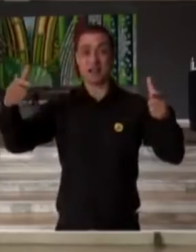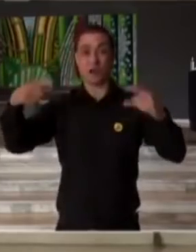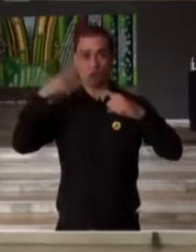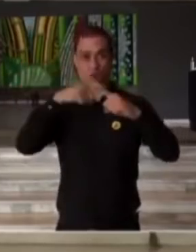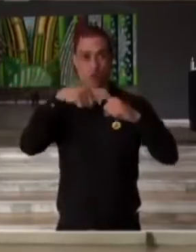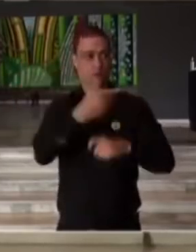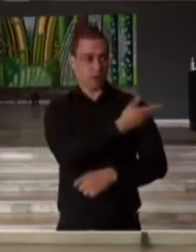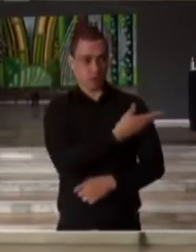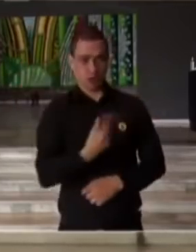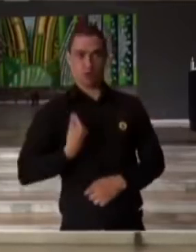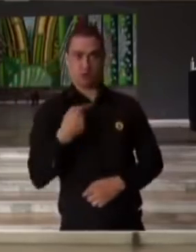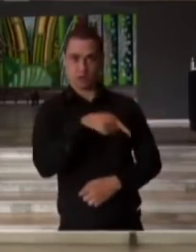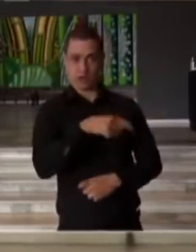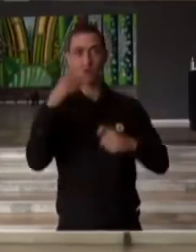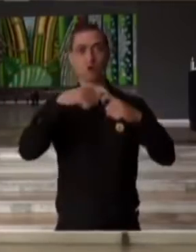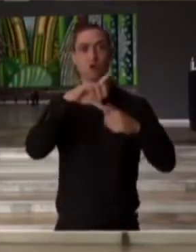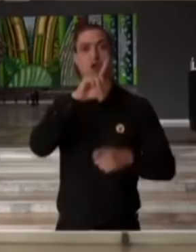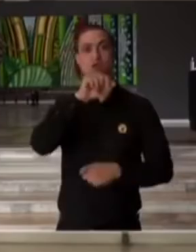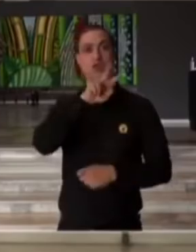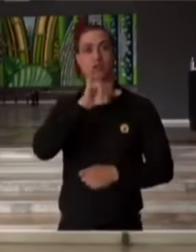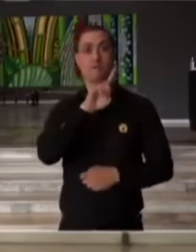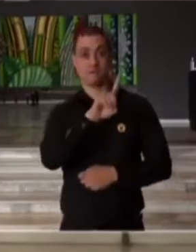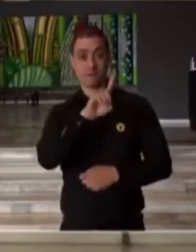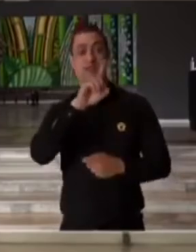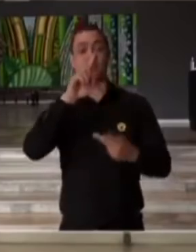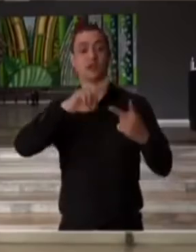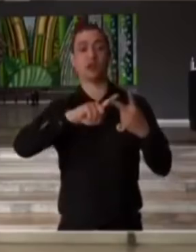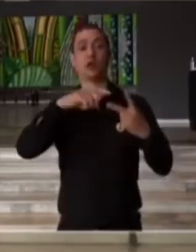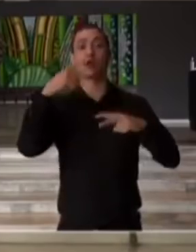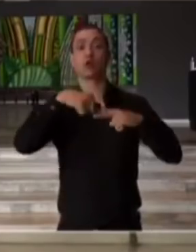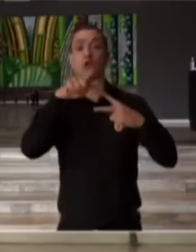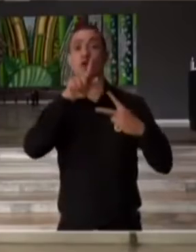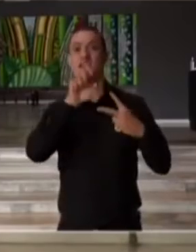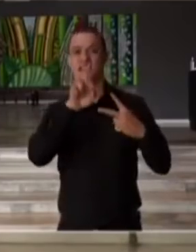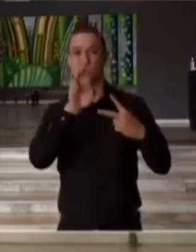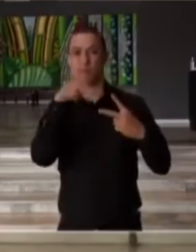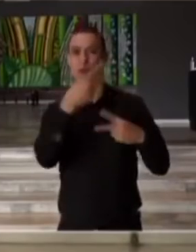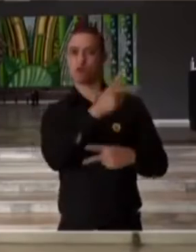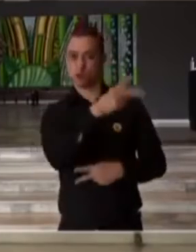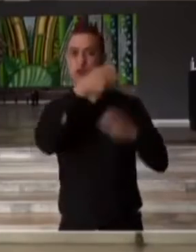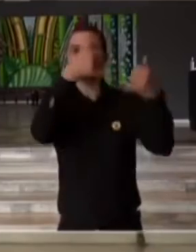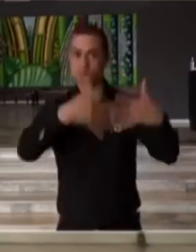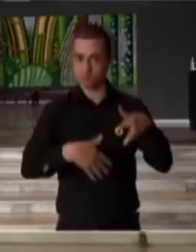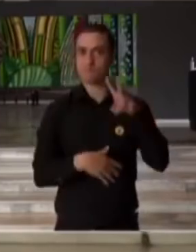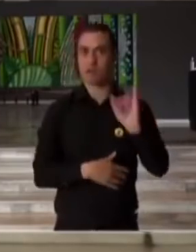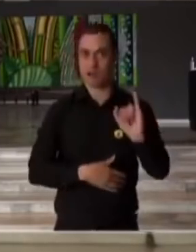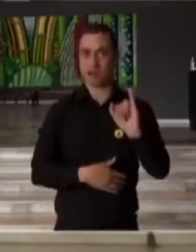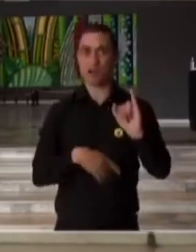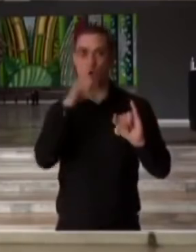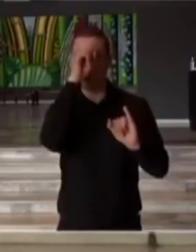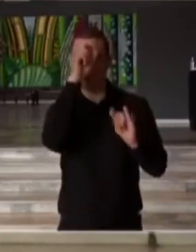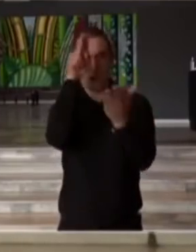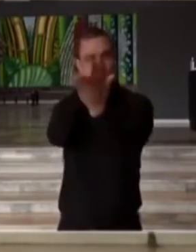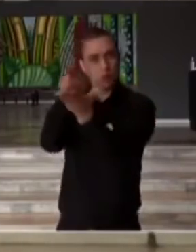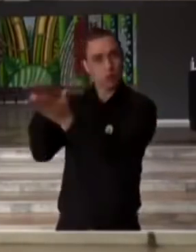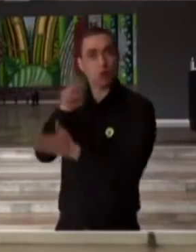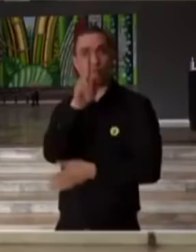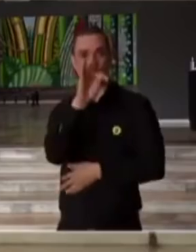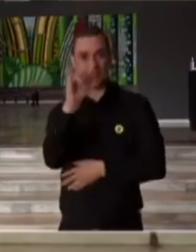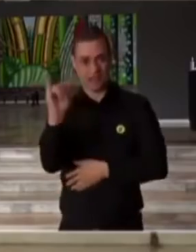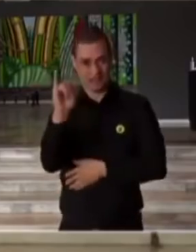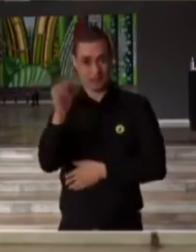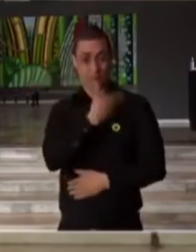estão aqui, o doutor Davi Uip, o doutor Zé Henrique Guerma, falarão a esse respeito. As UTIs e enfermarias dos hospitais